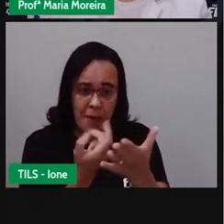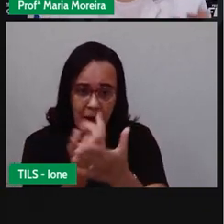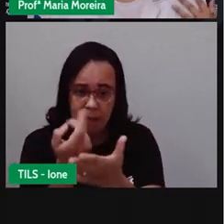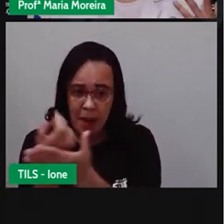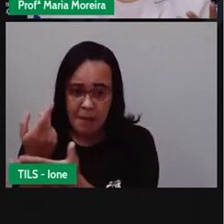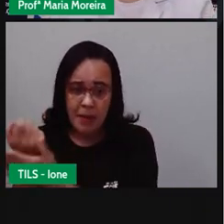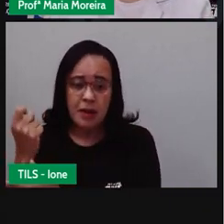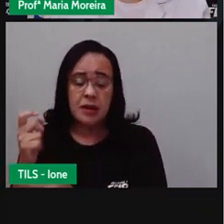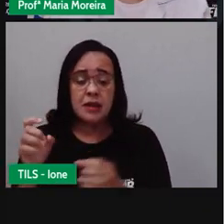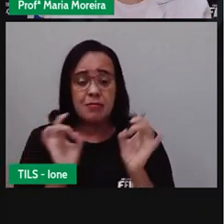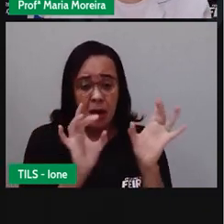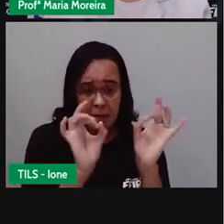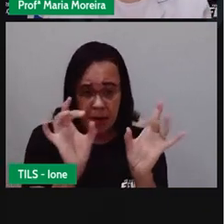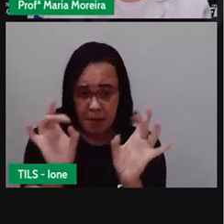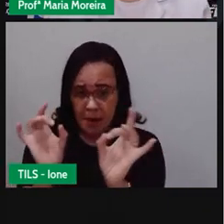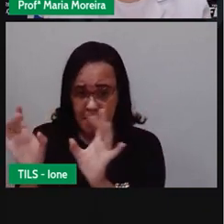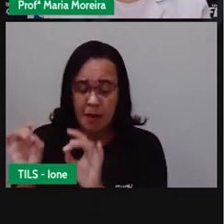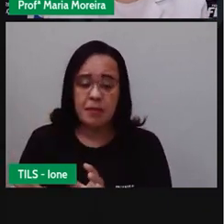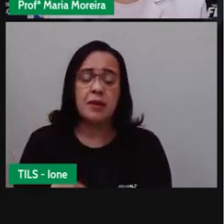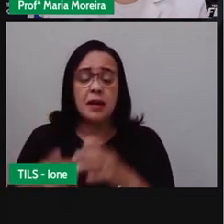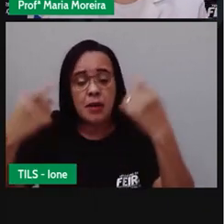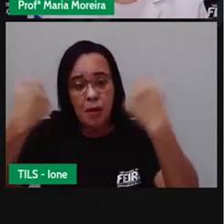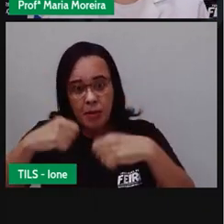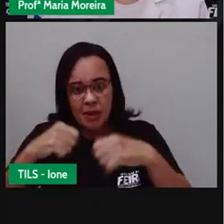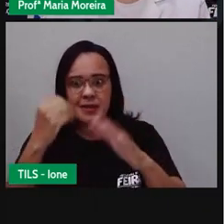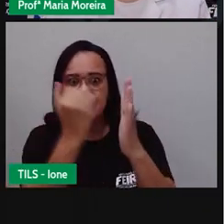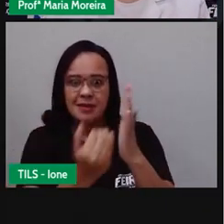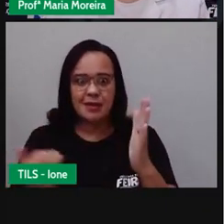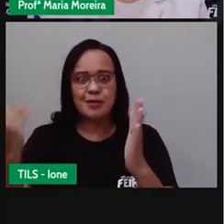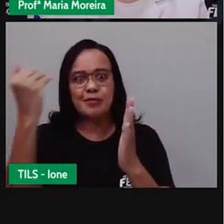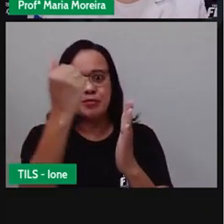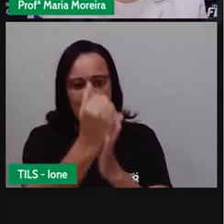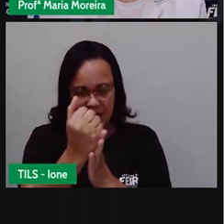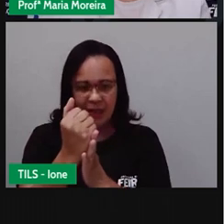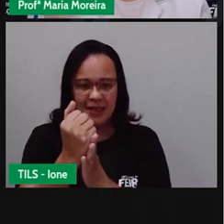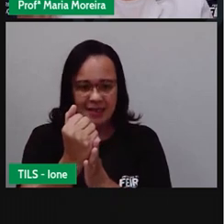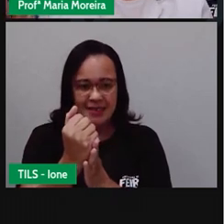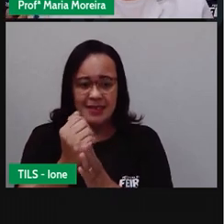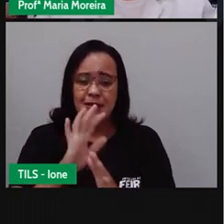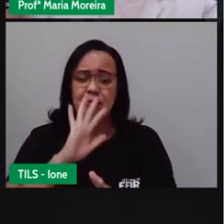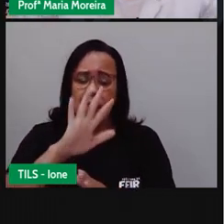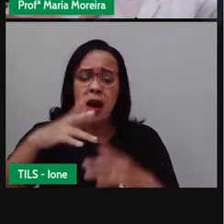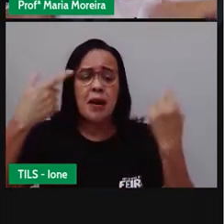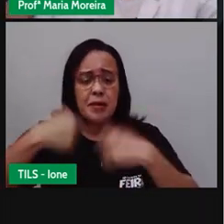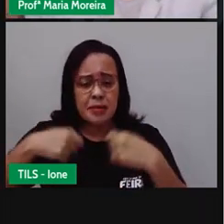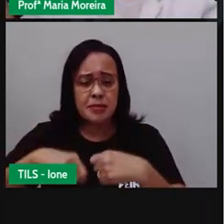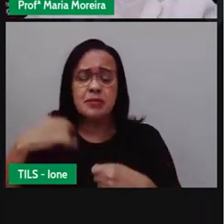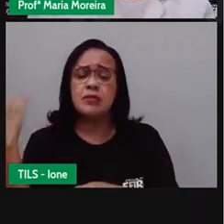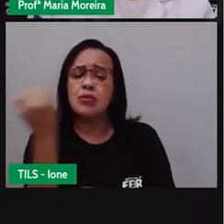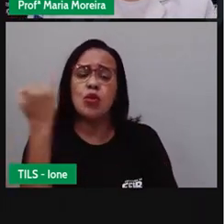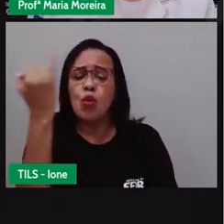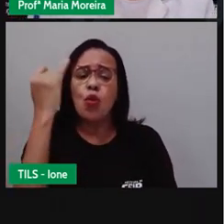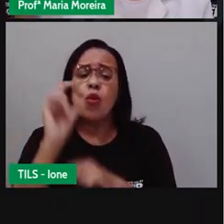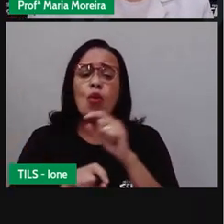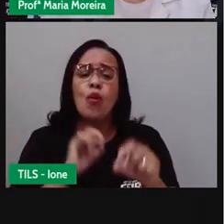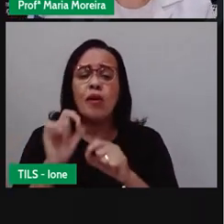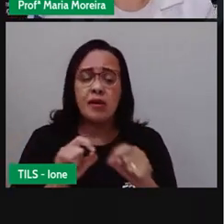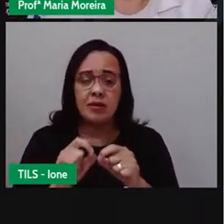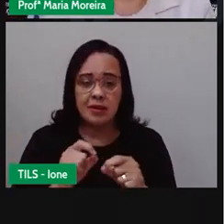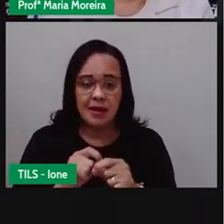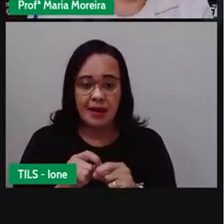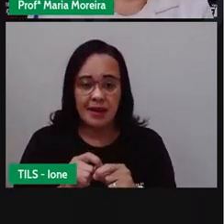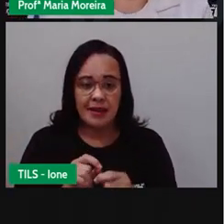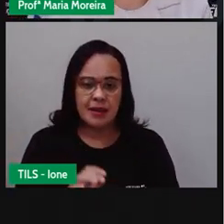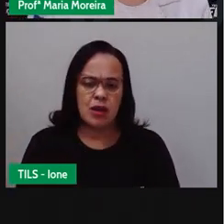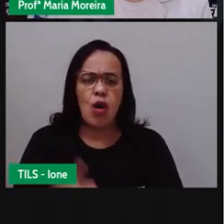mais e mais e mais. E de uma agilidade o quê? No transporte. Não se pode hoje se esperar dois, três meses para que